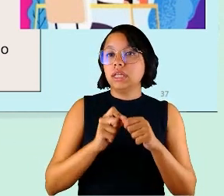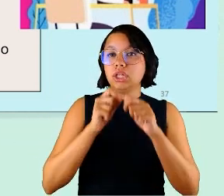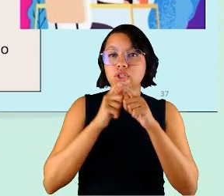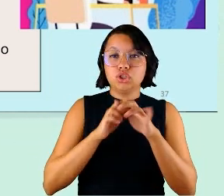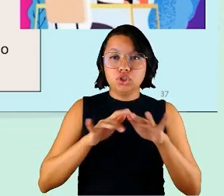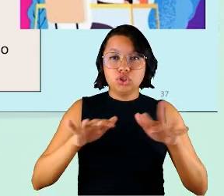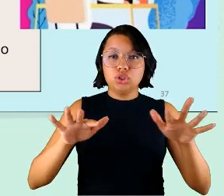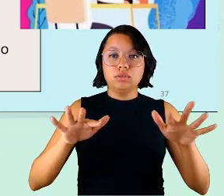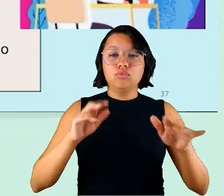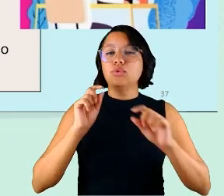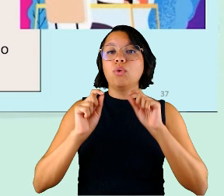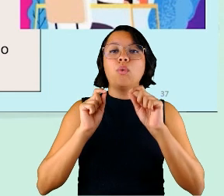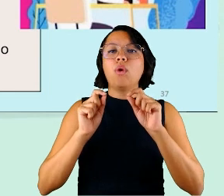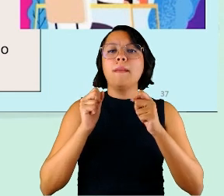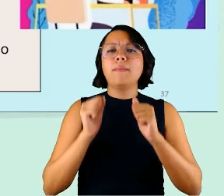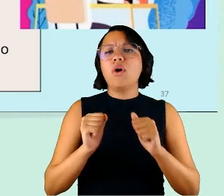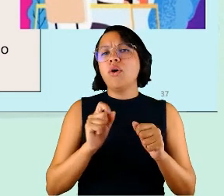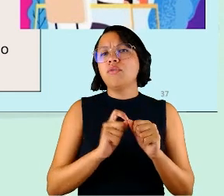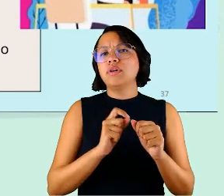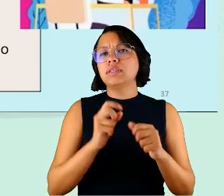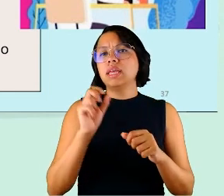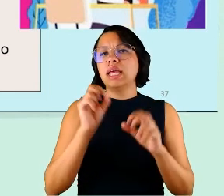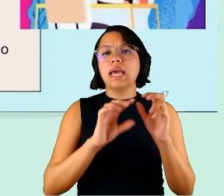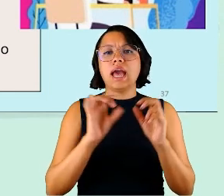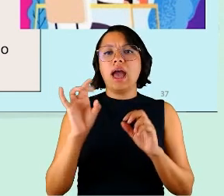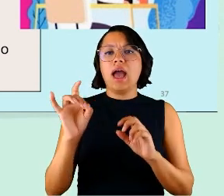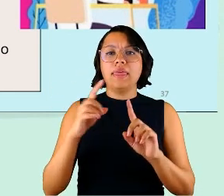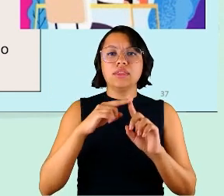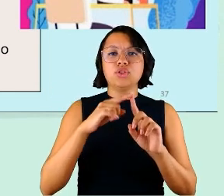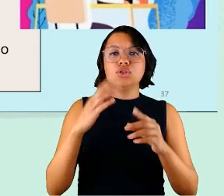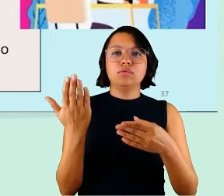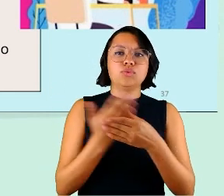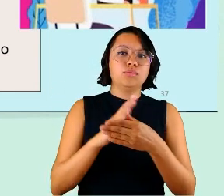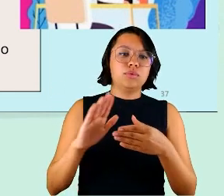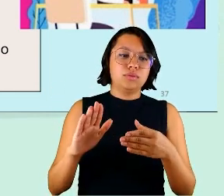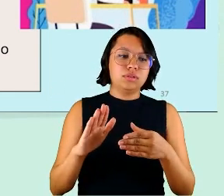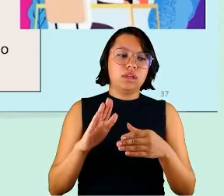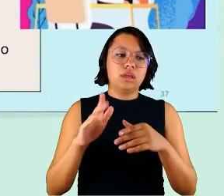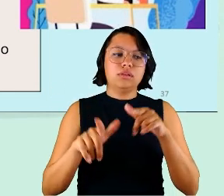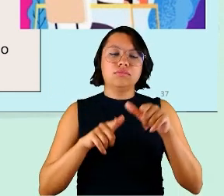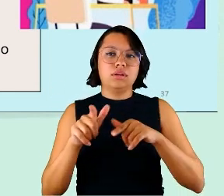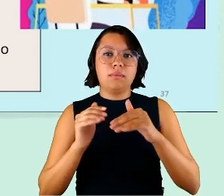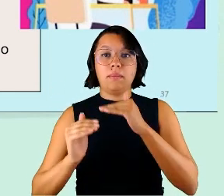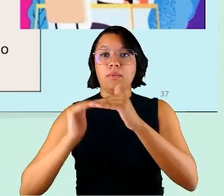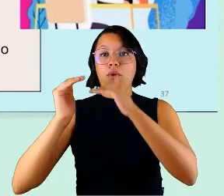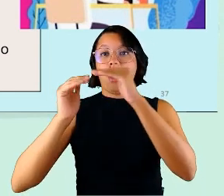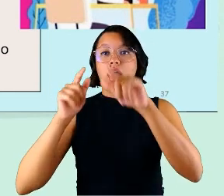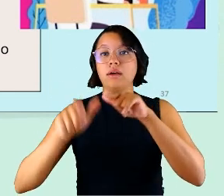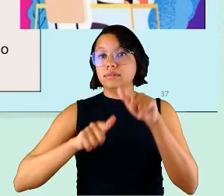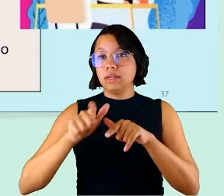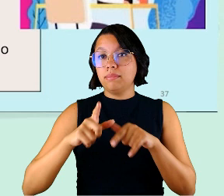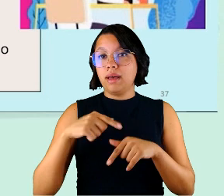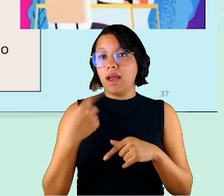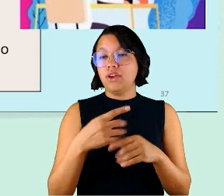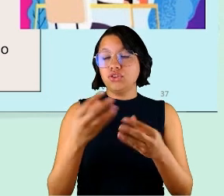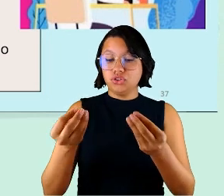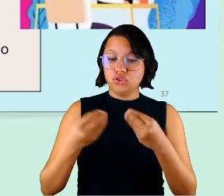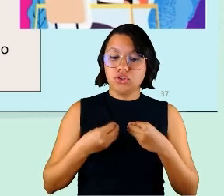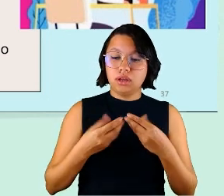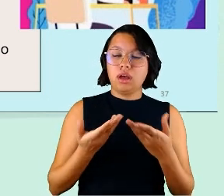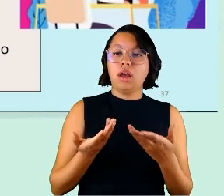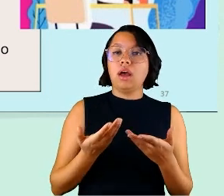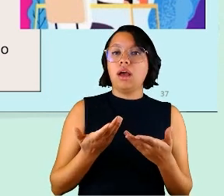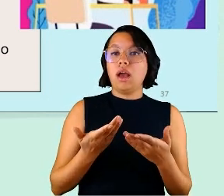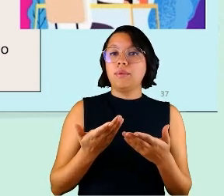possível fazer para cada tipo de processo qual o tempo que a gente gasta para realizar cada tipo de tarefas a gente ganha a gente